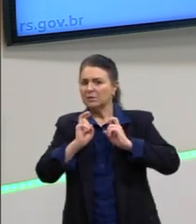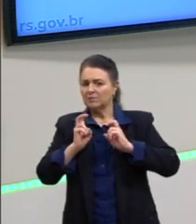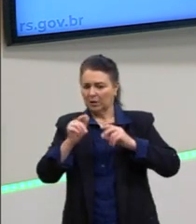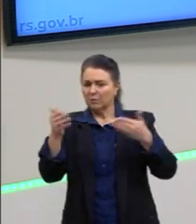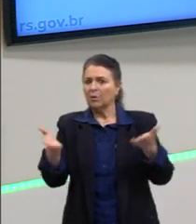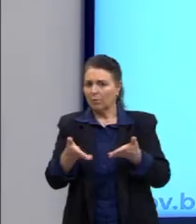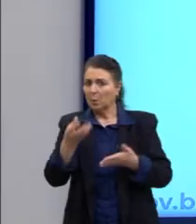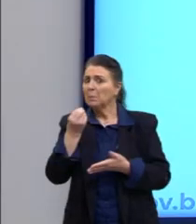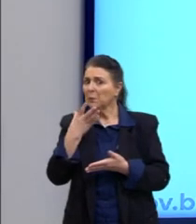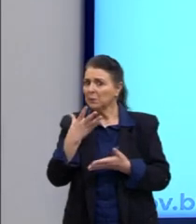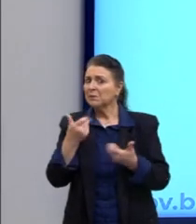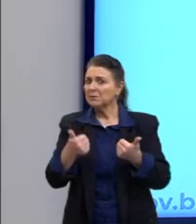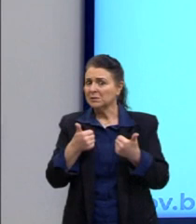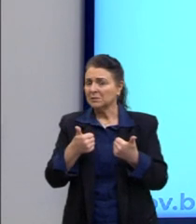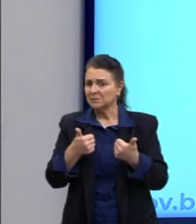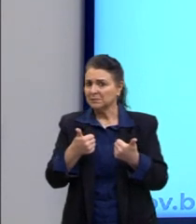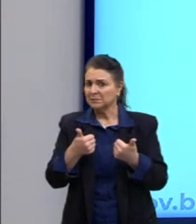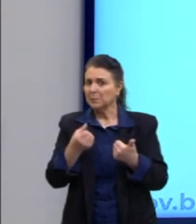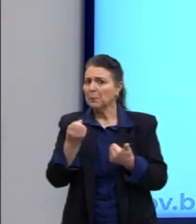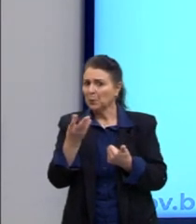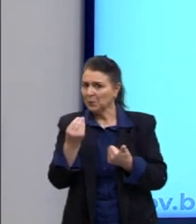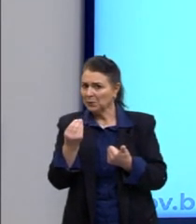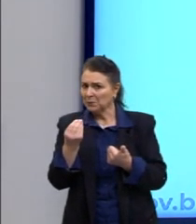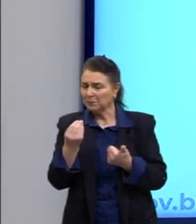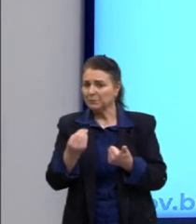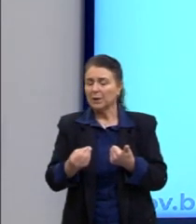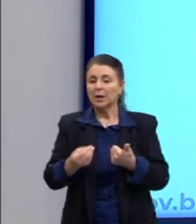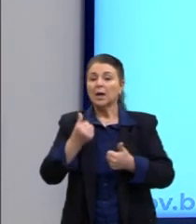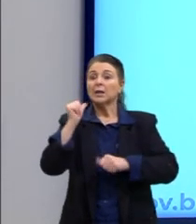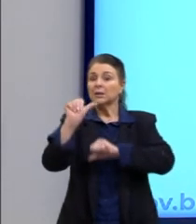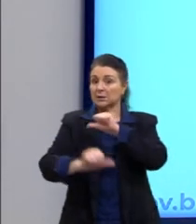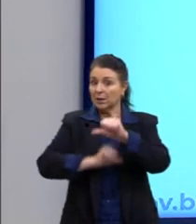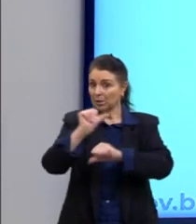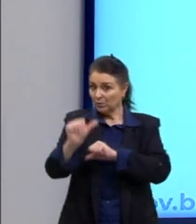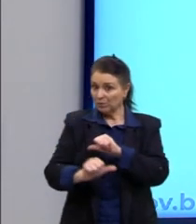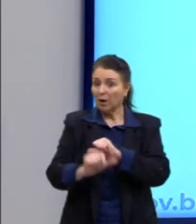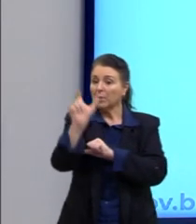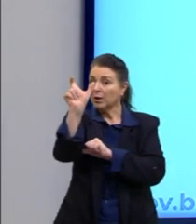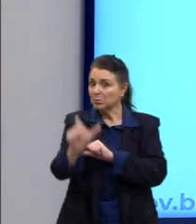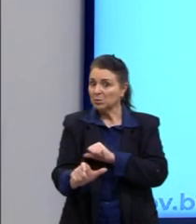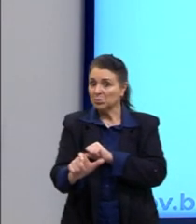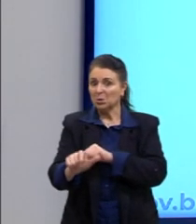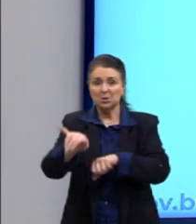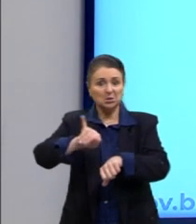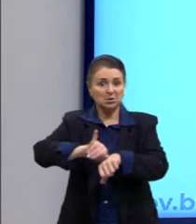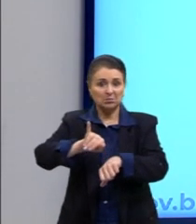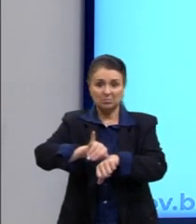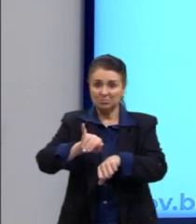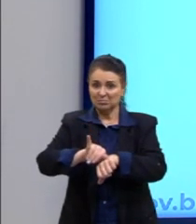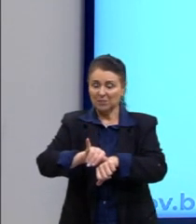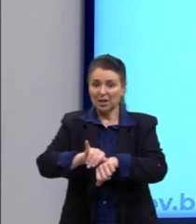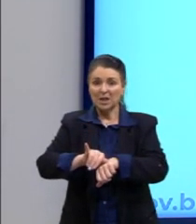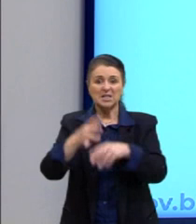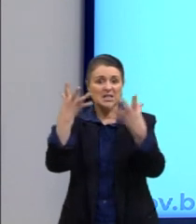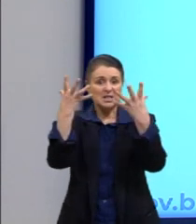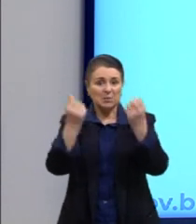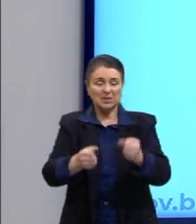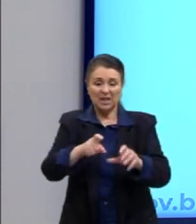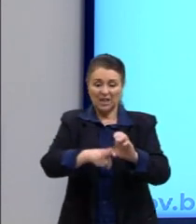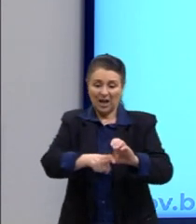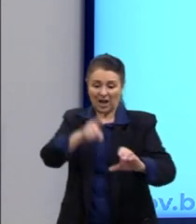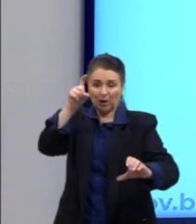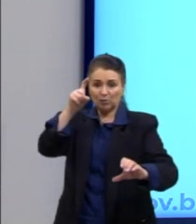época. né? Transforma os indivíduos em objeto, não permite a formação de uma autonomia consciente, porque a indústria